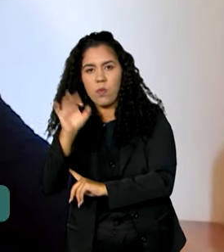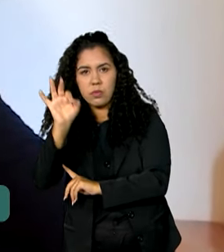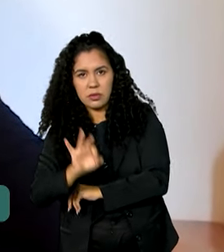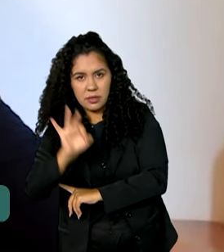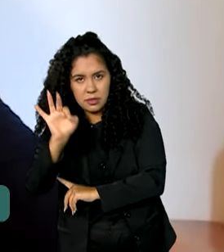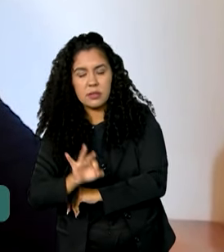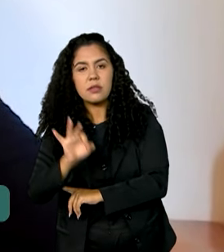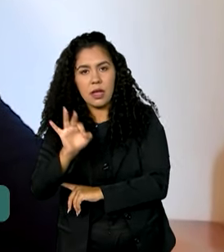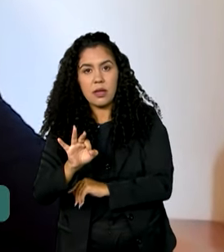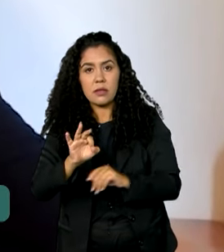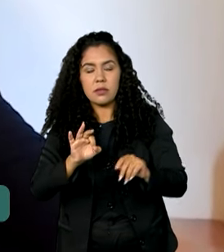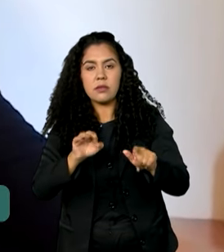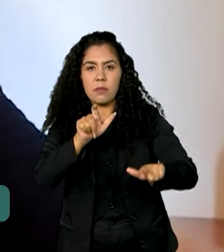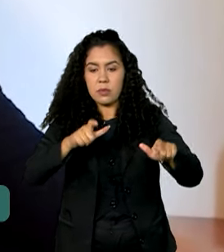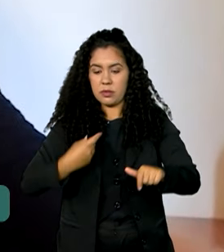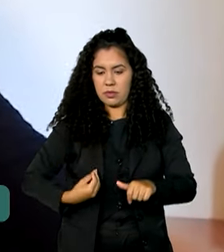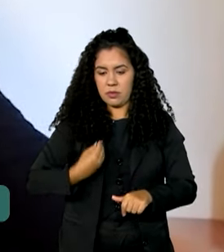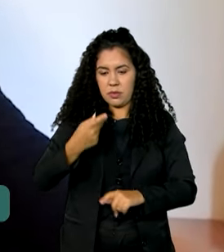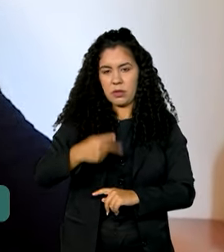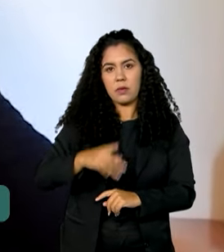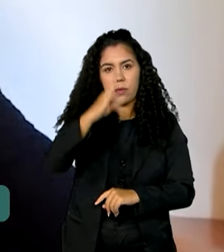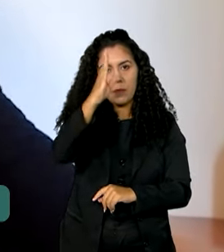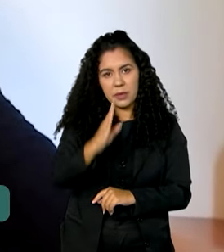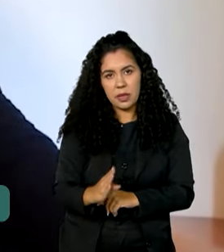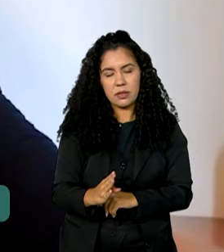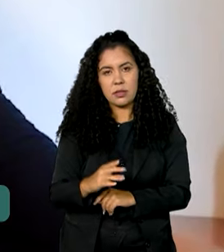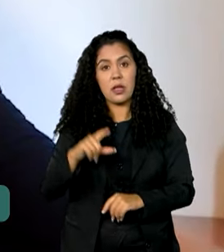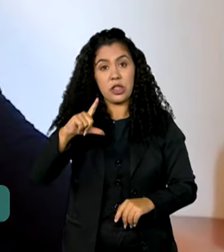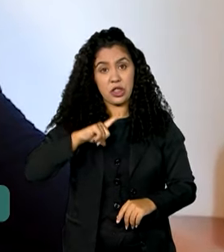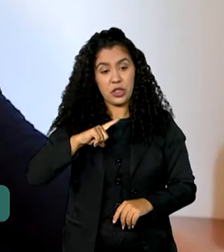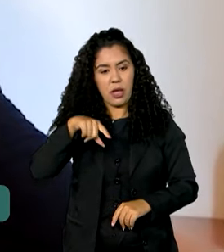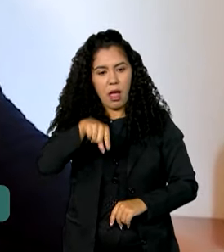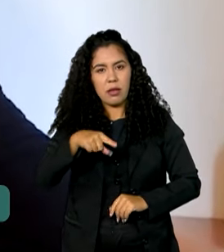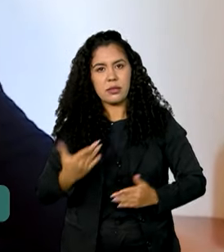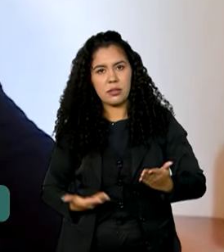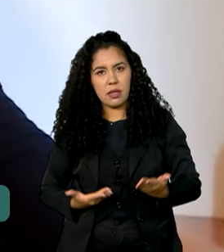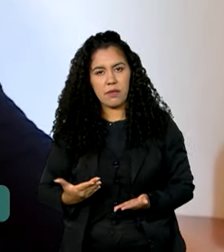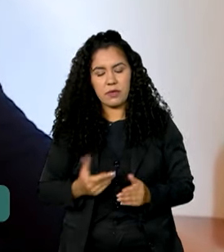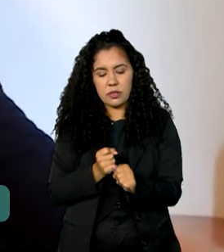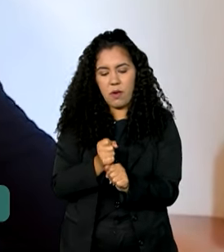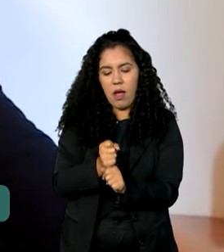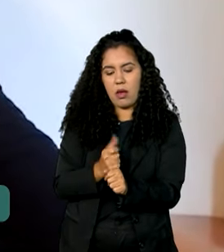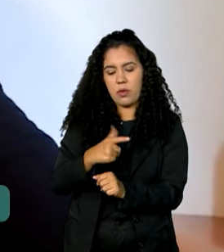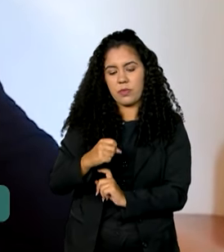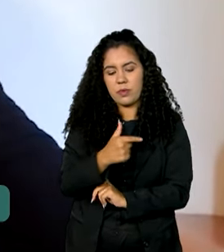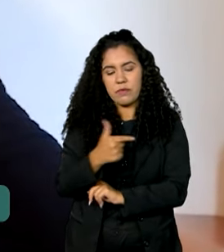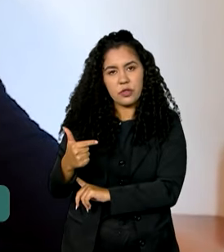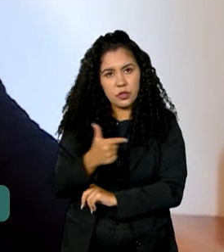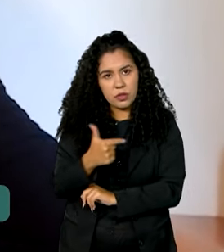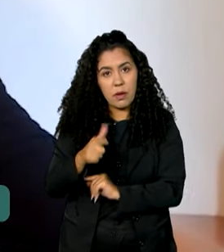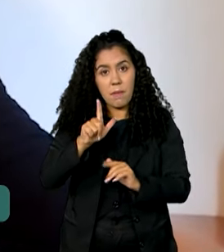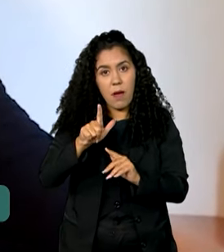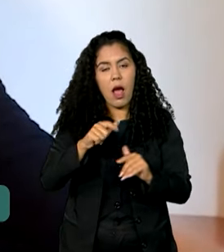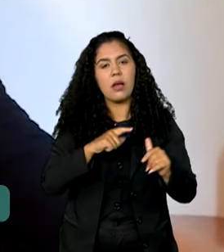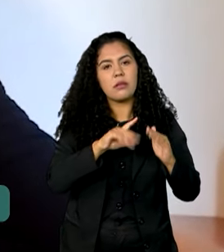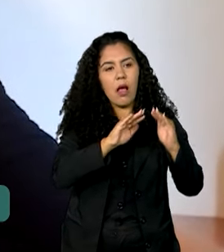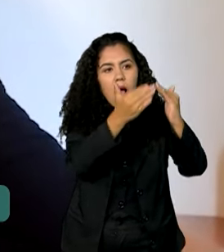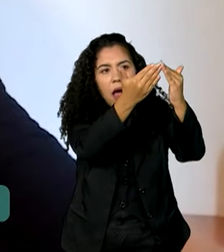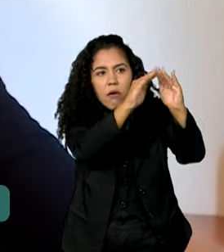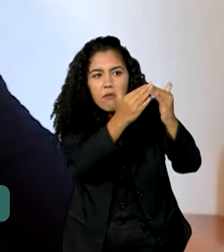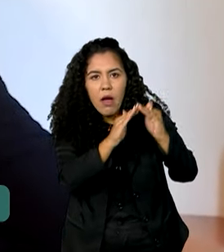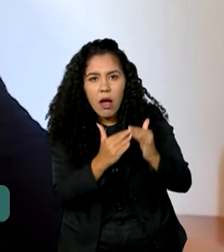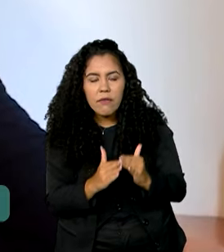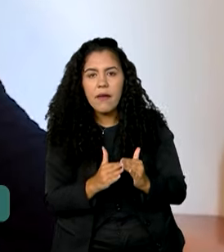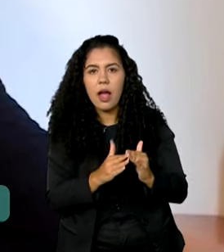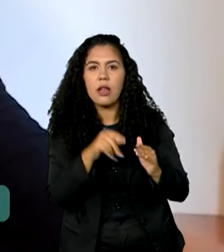ocupados no Brasil possuíam esse serviço em 2022, nas favelas e comunidades urbanas esse percentual